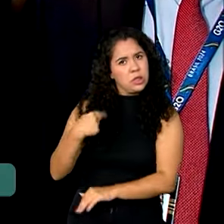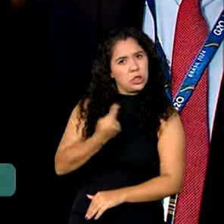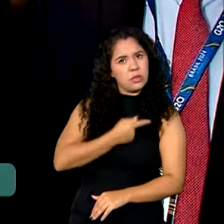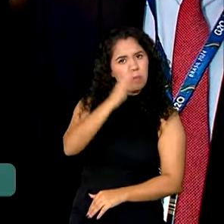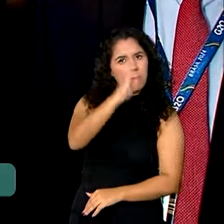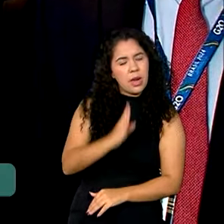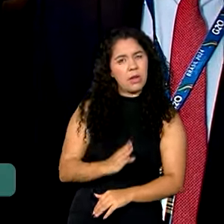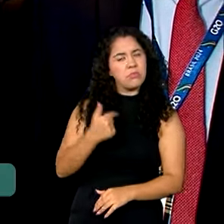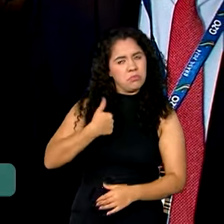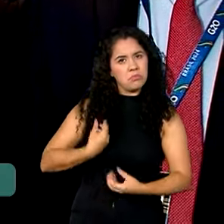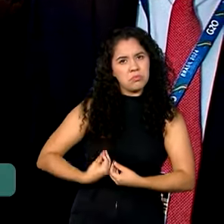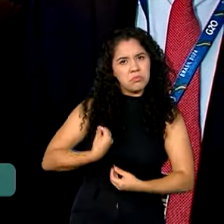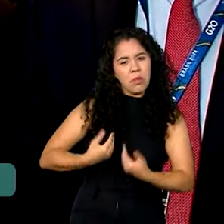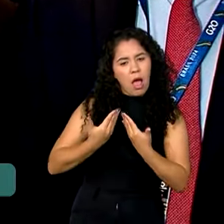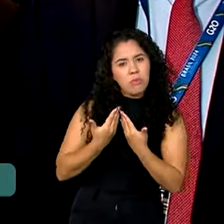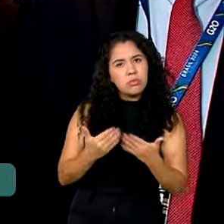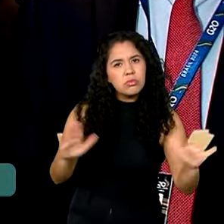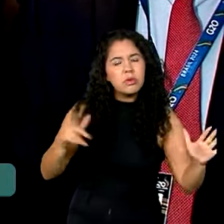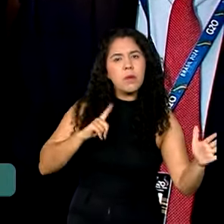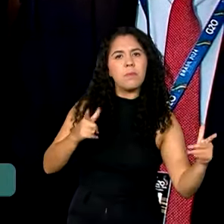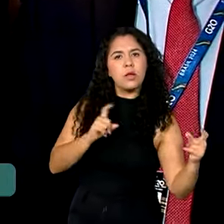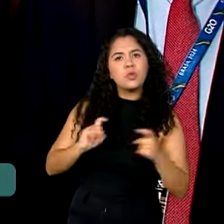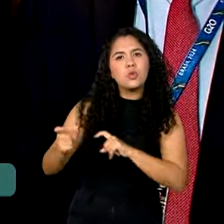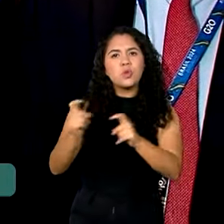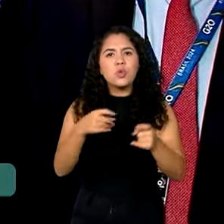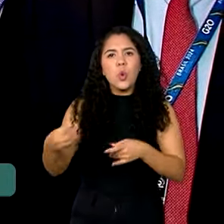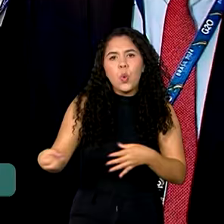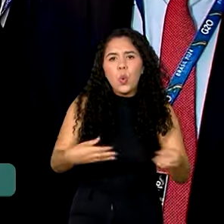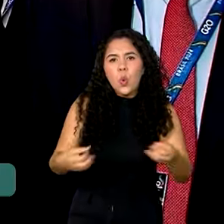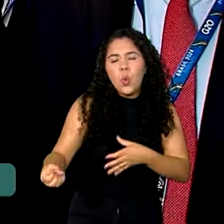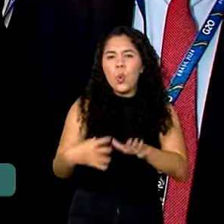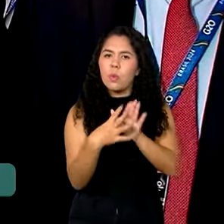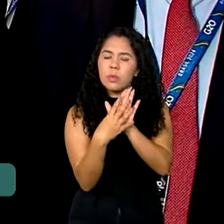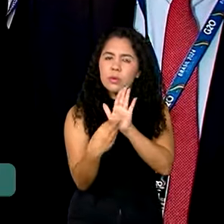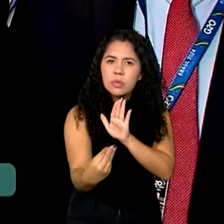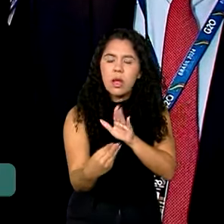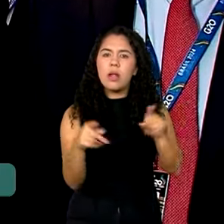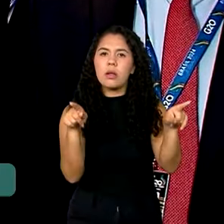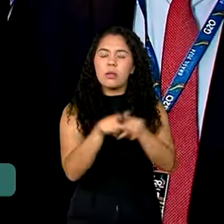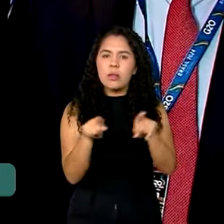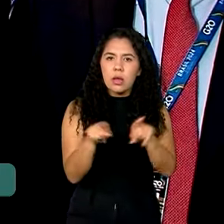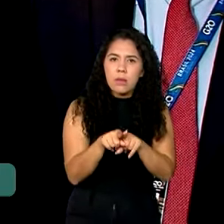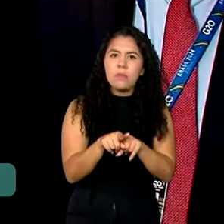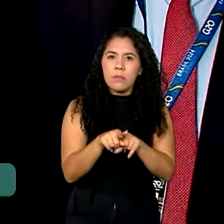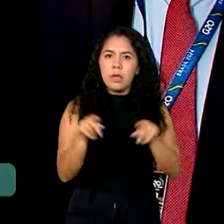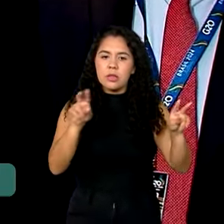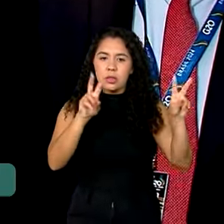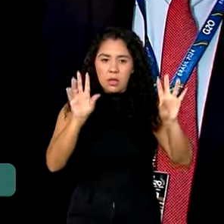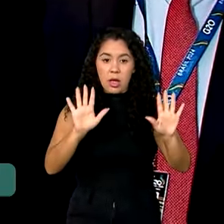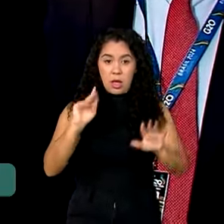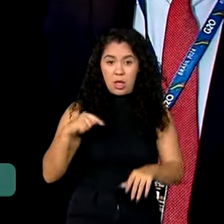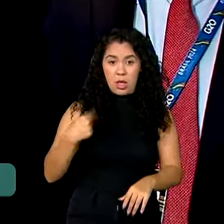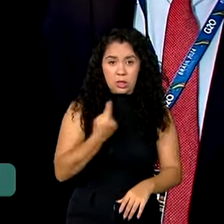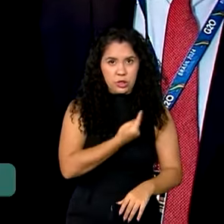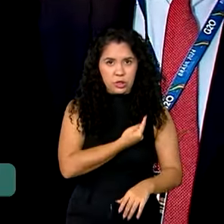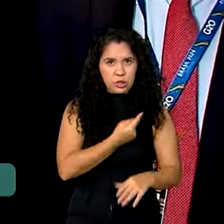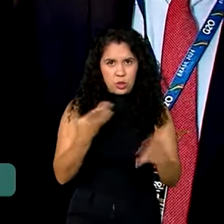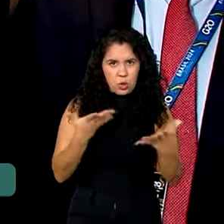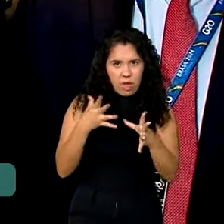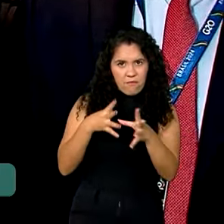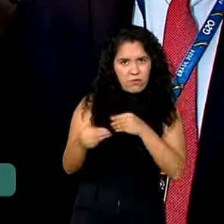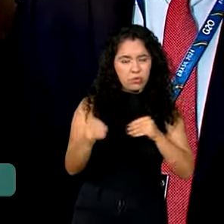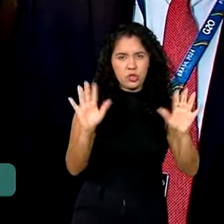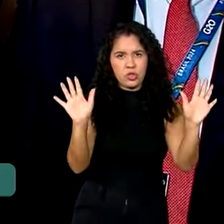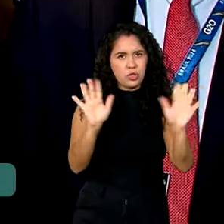discutir novos modelos e restrições à ocupação de novos desmatamentos. Nós estamos dispostos, nós queremos fugir da